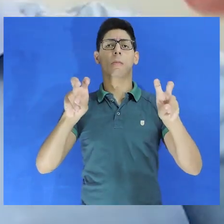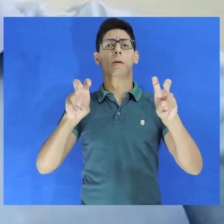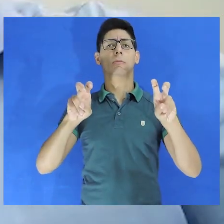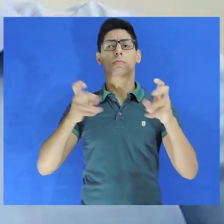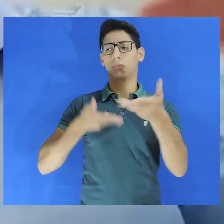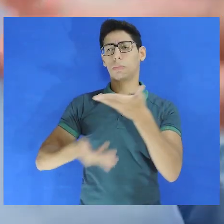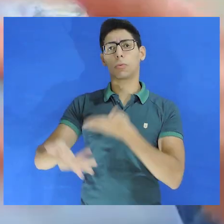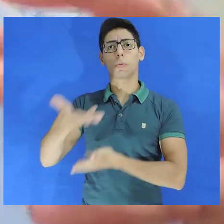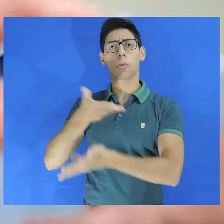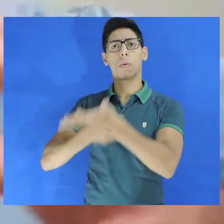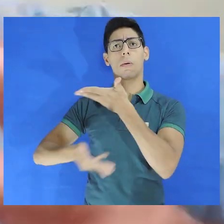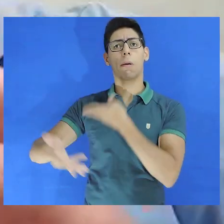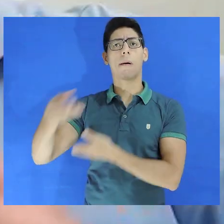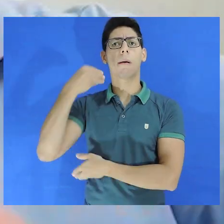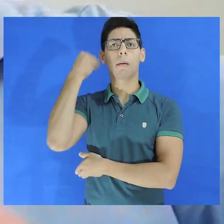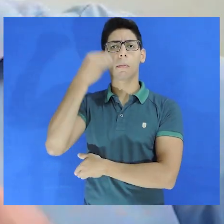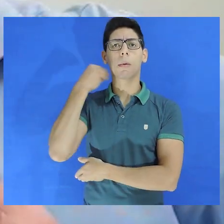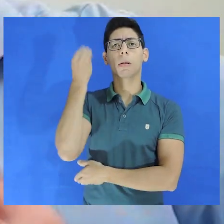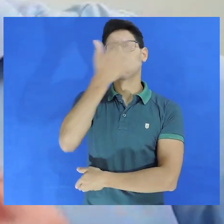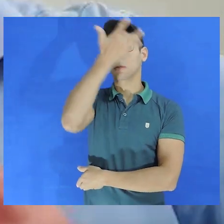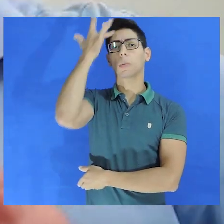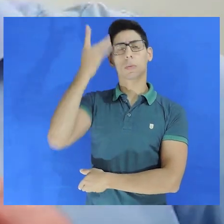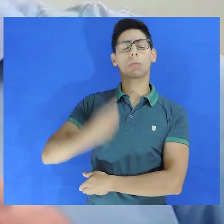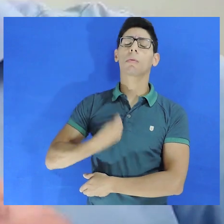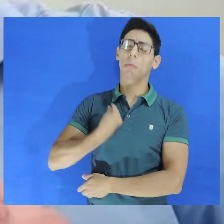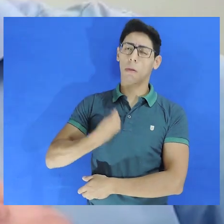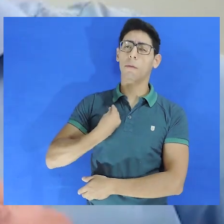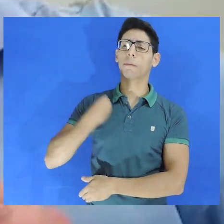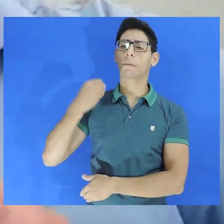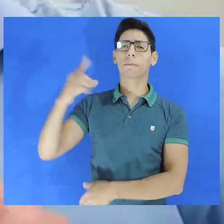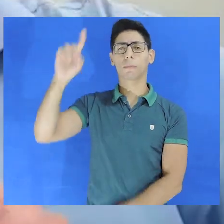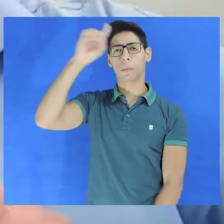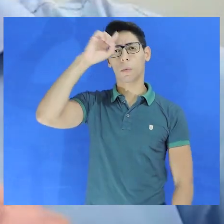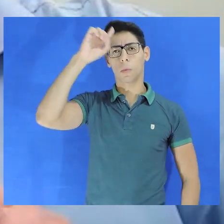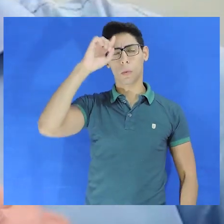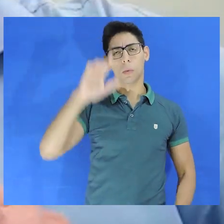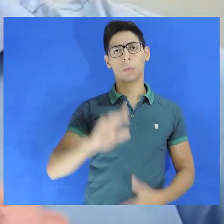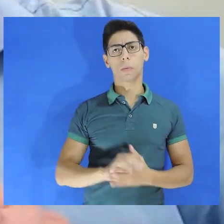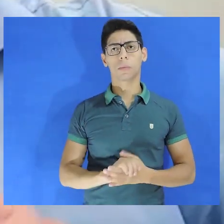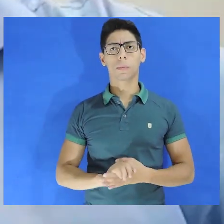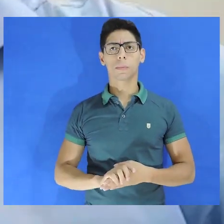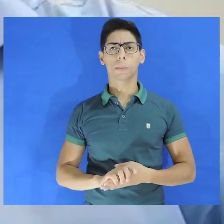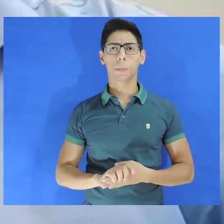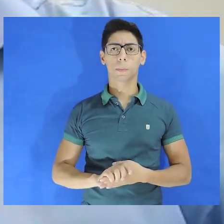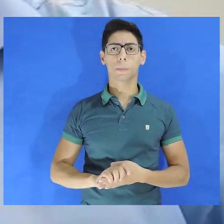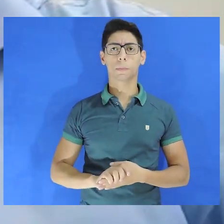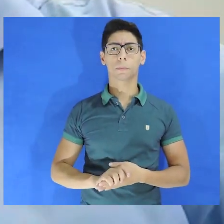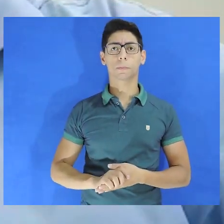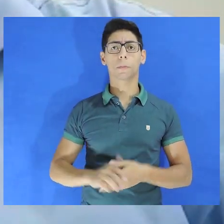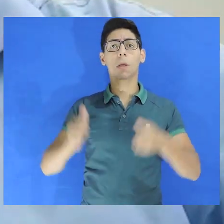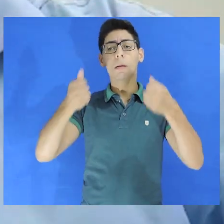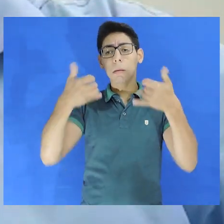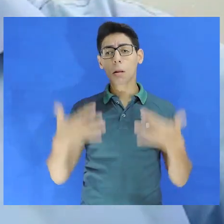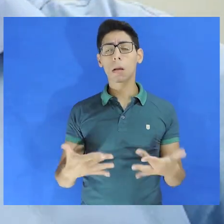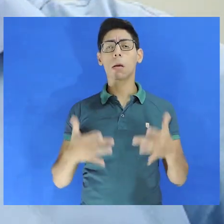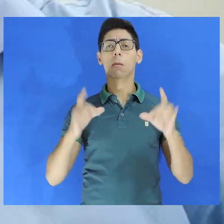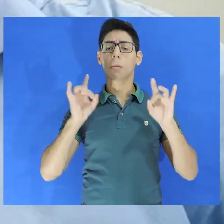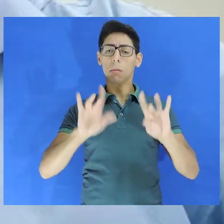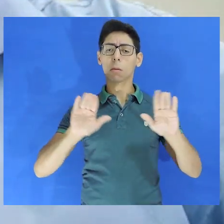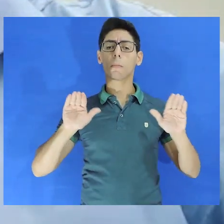experiências com pessoas que tenham vivenciado isso ou vivenciem isso diariamente. Eu falo